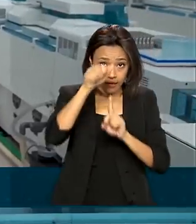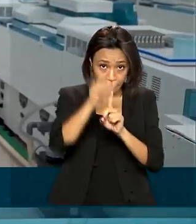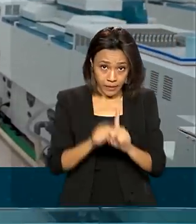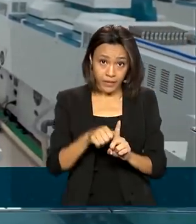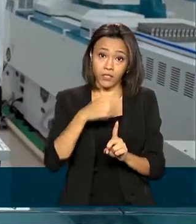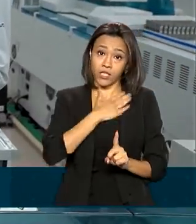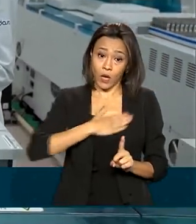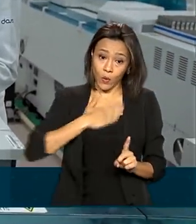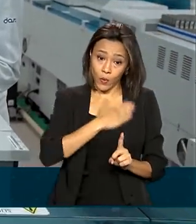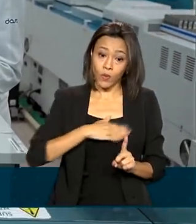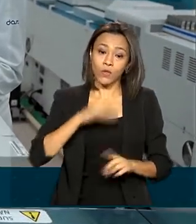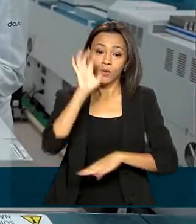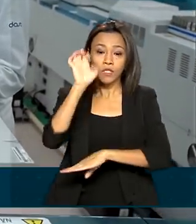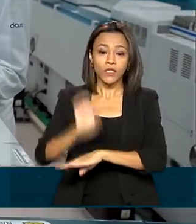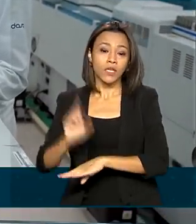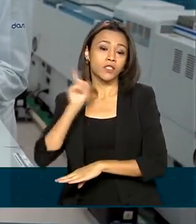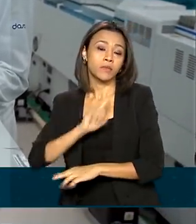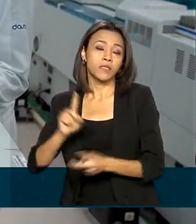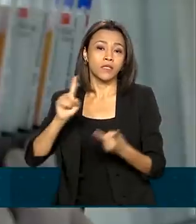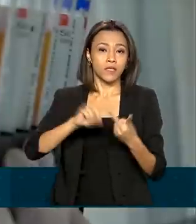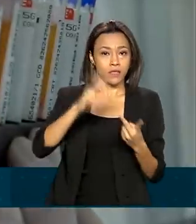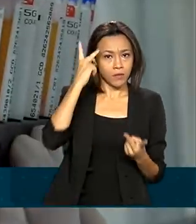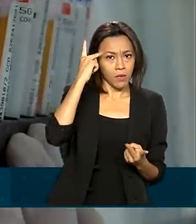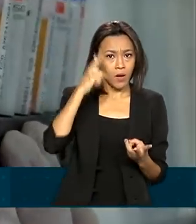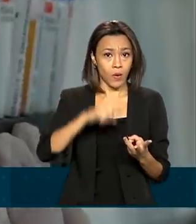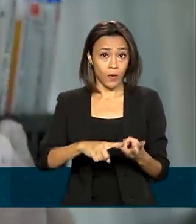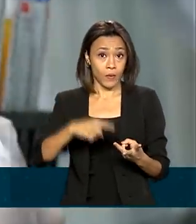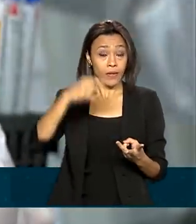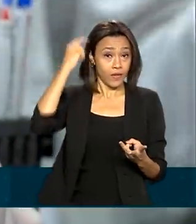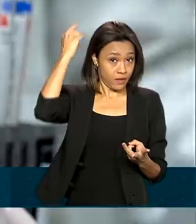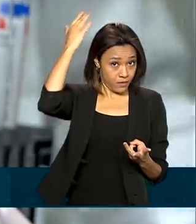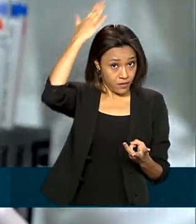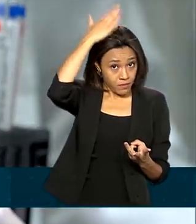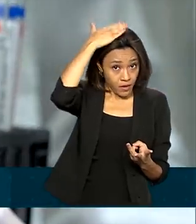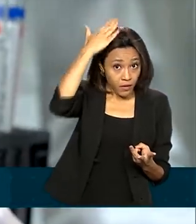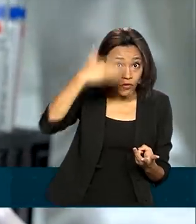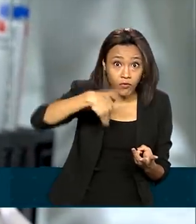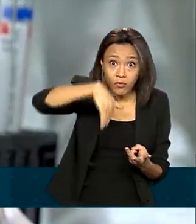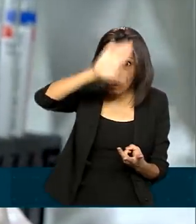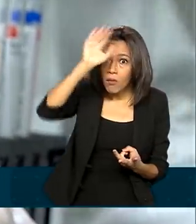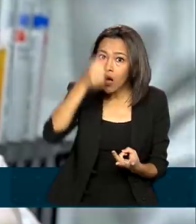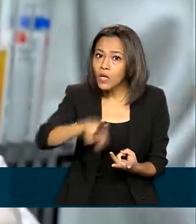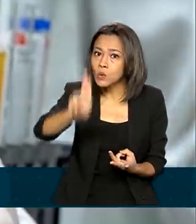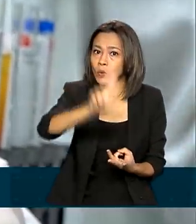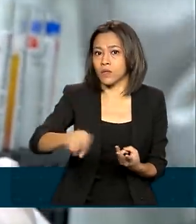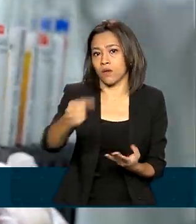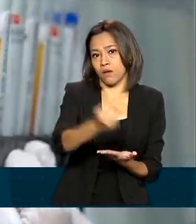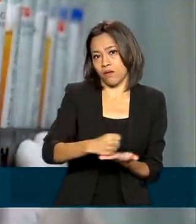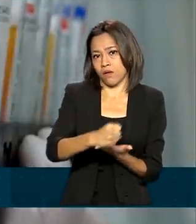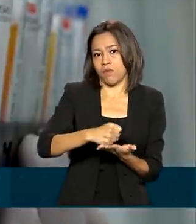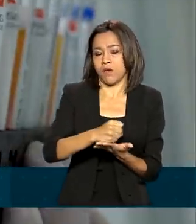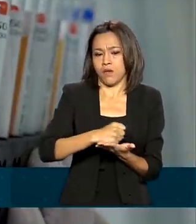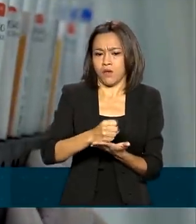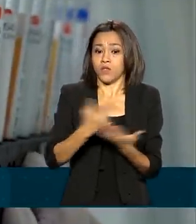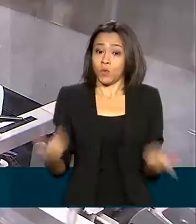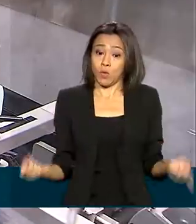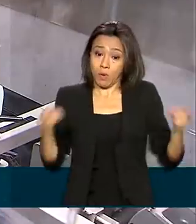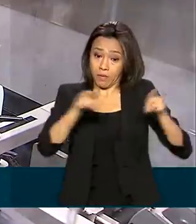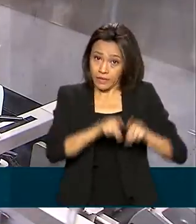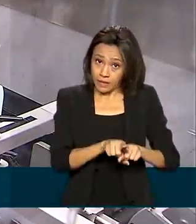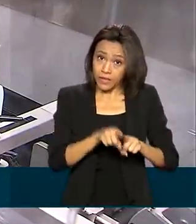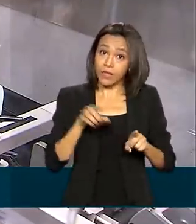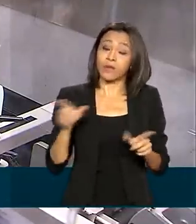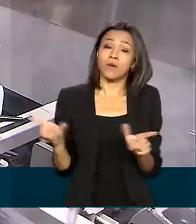os estados de Minas Gerais, São Paulo e Paraná foram os que mais adquiriram medicamentos. E uma parceria da Anvisa com as